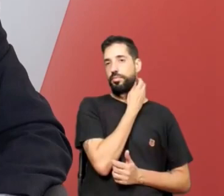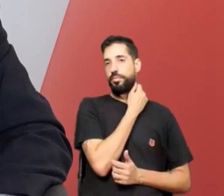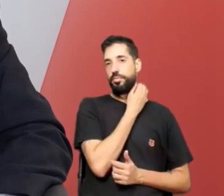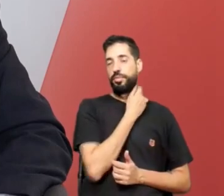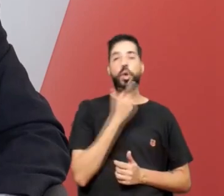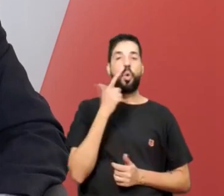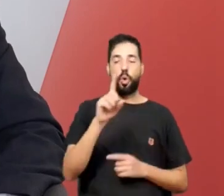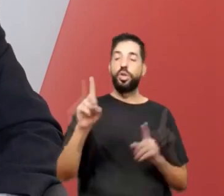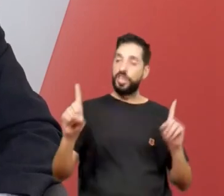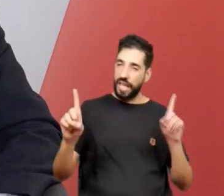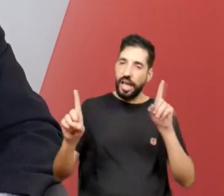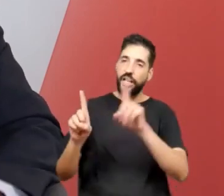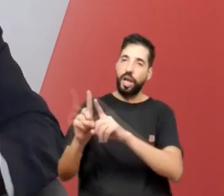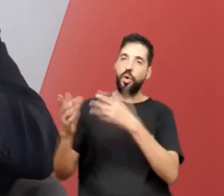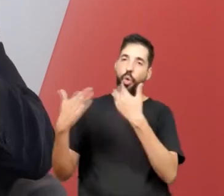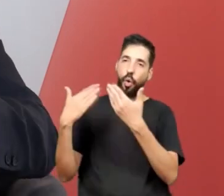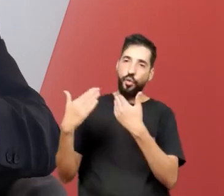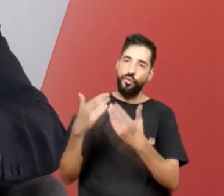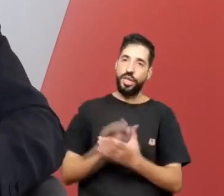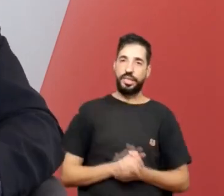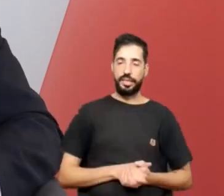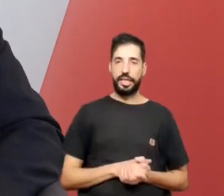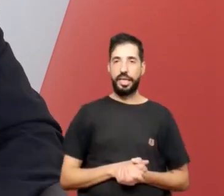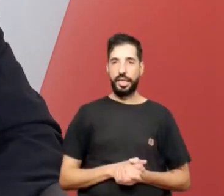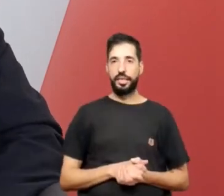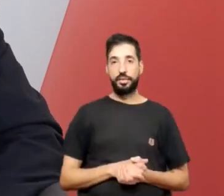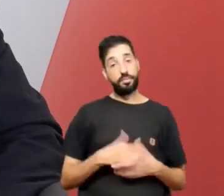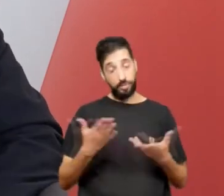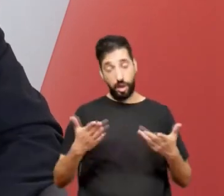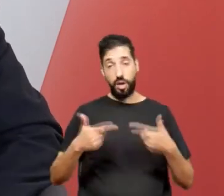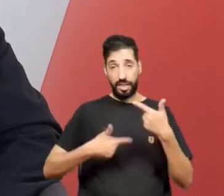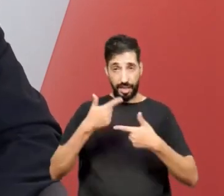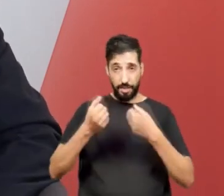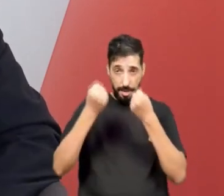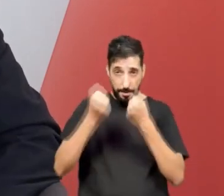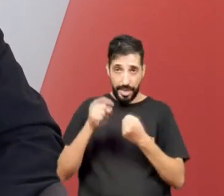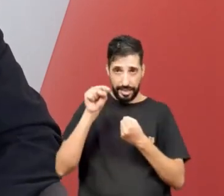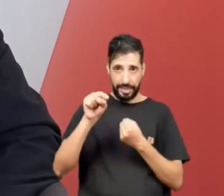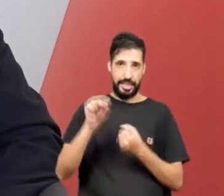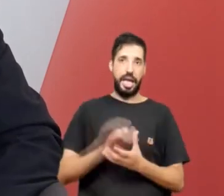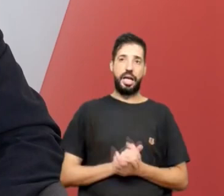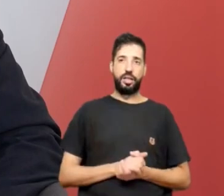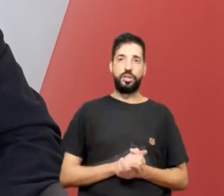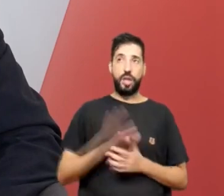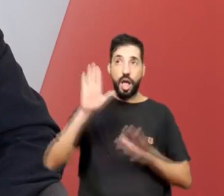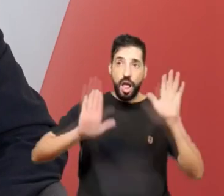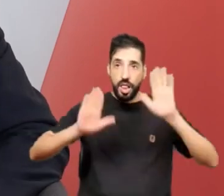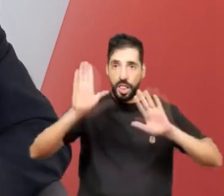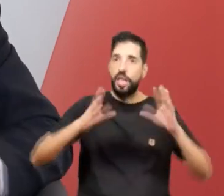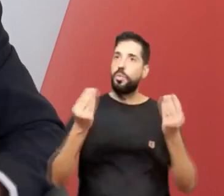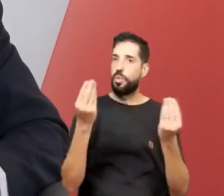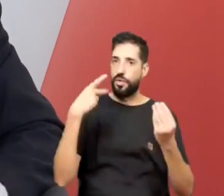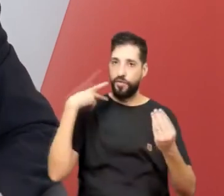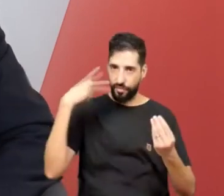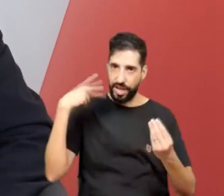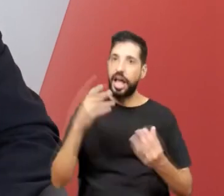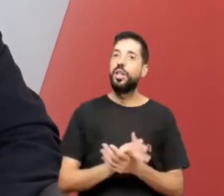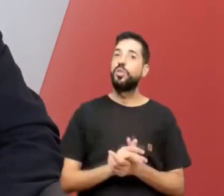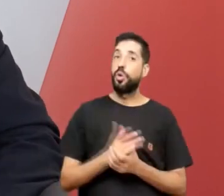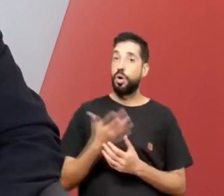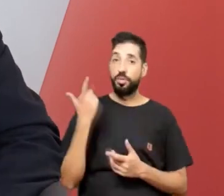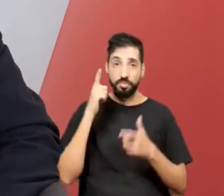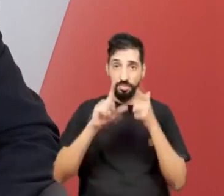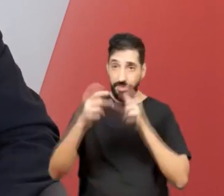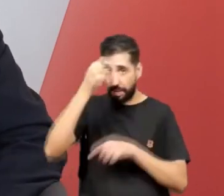Então, vamos trabalhar pesado, gente. Nós vamos eleger muito vereador e vereadora. Vamos eleger muito prefeito e